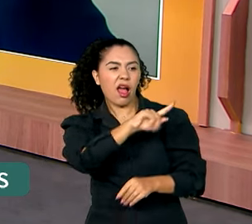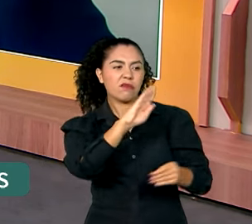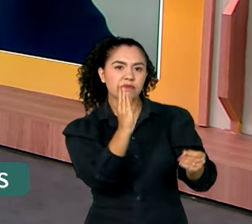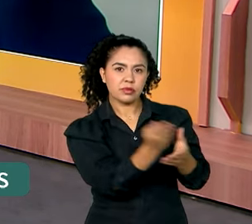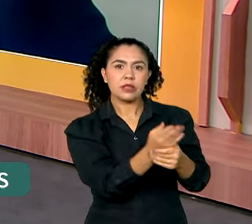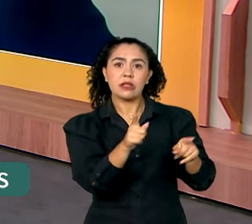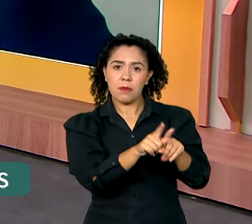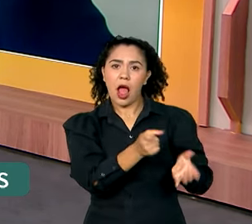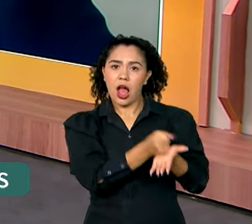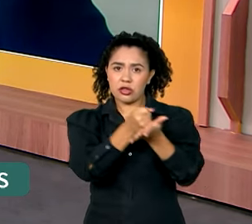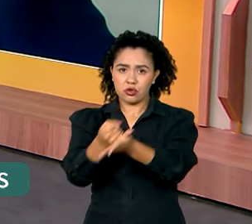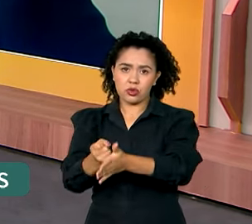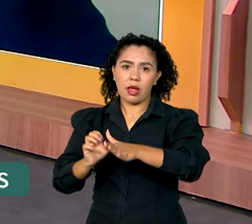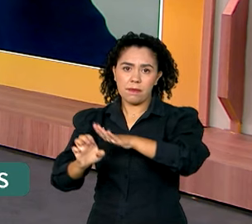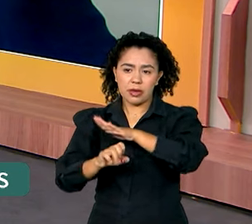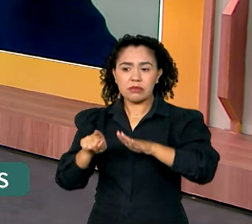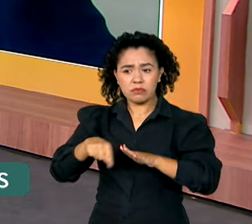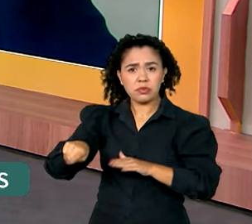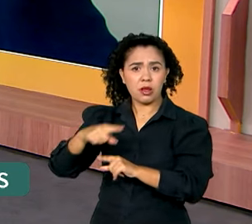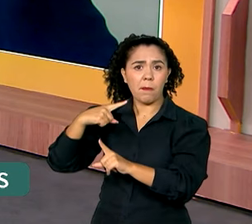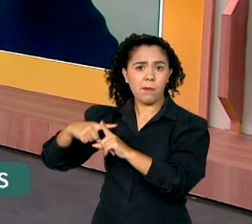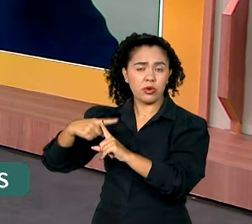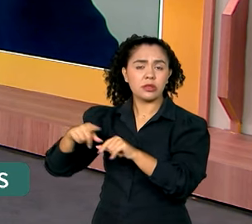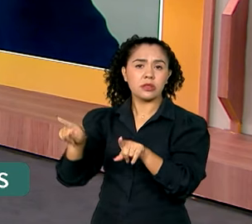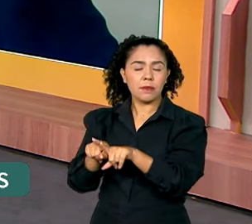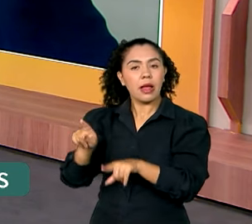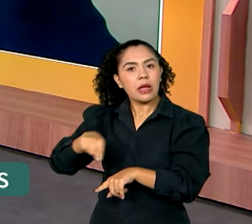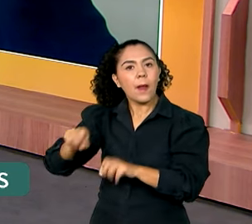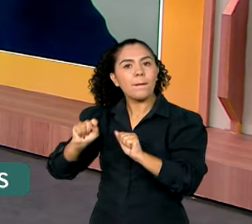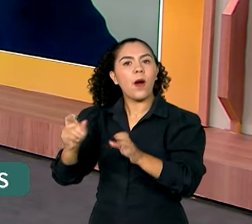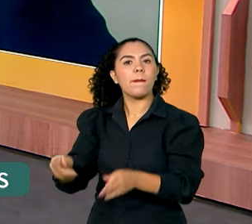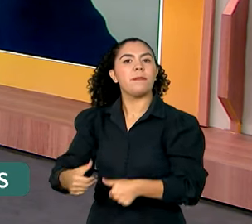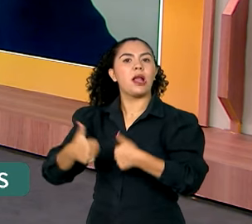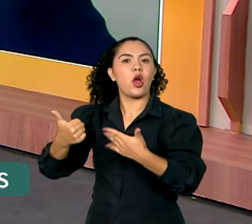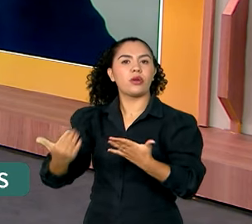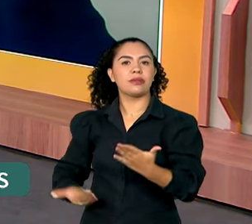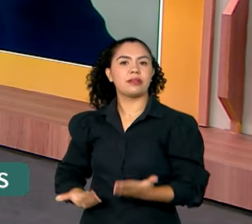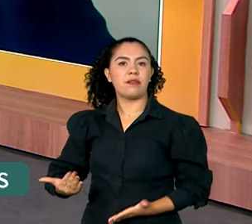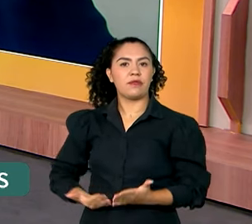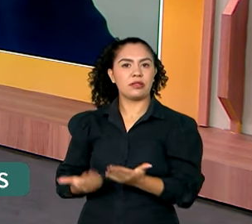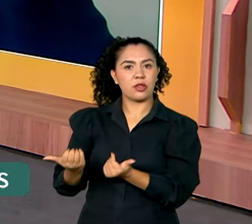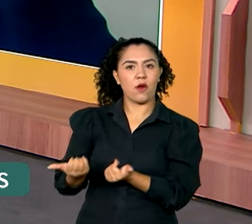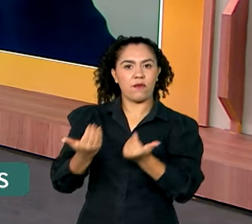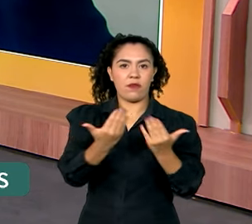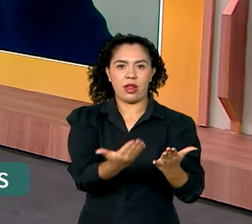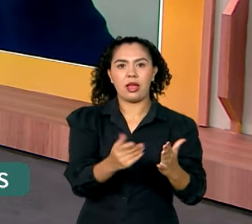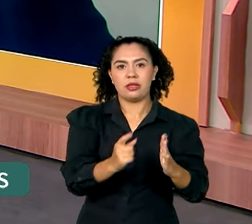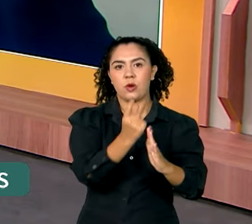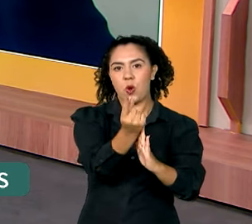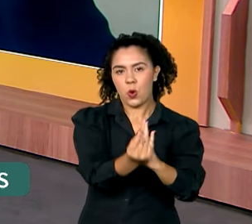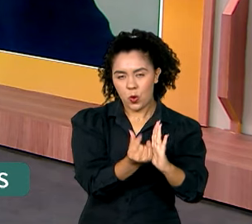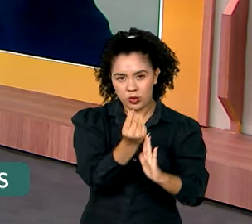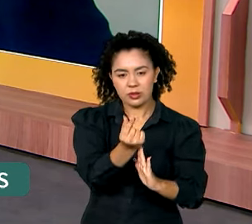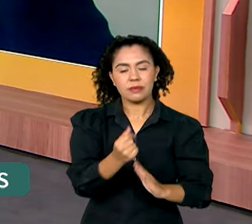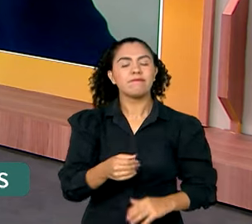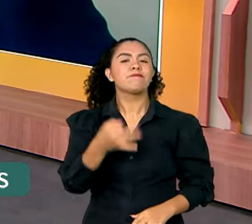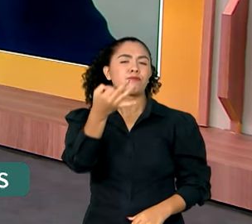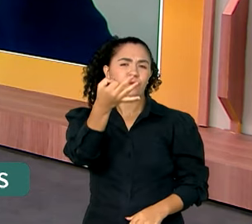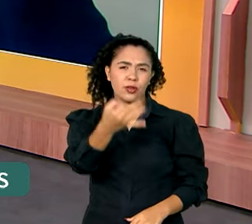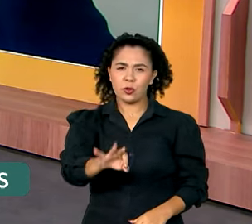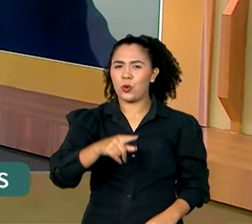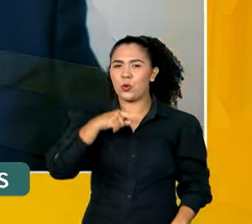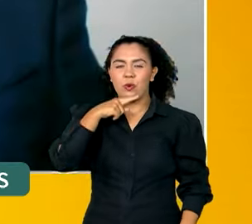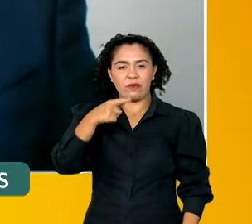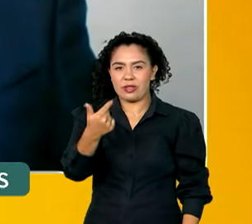as empresas, né? É bom para elas também, porque elas podem melhorar o serviço que é prestado para o consumidor. Sem sombra de dúvida. Eu tenho